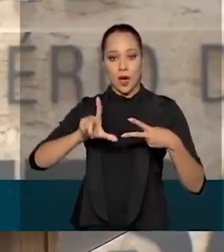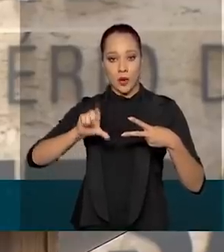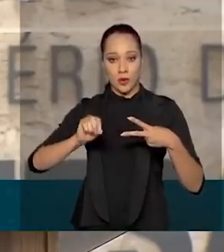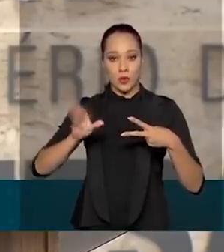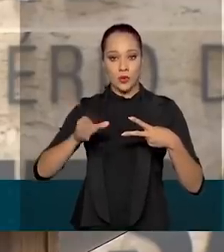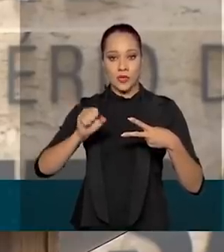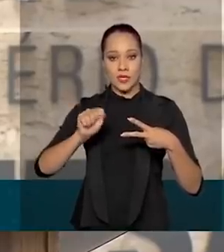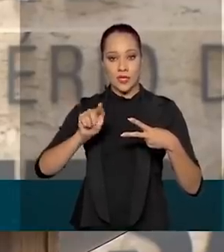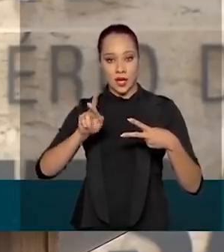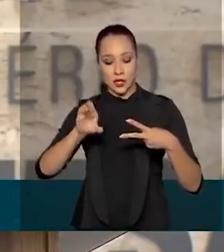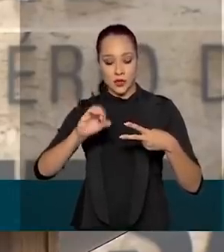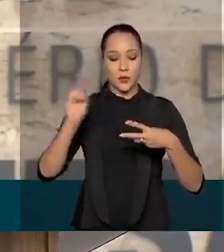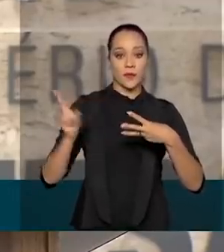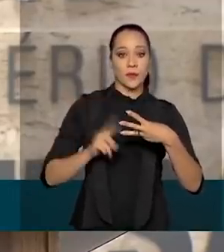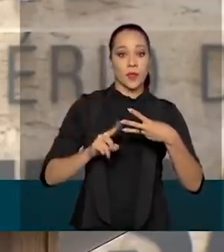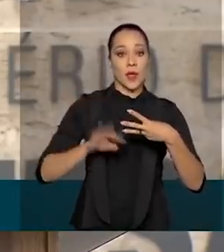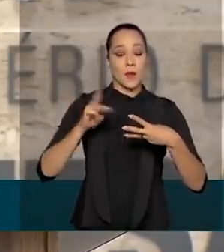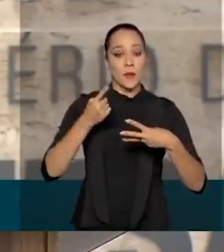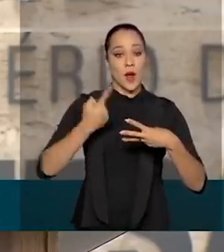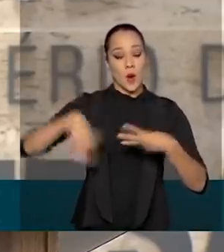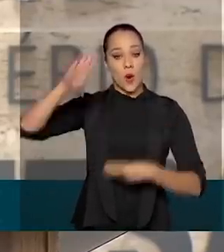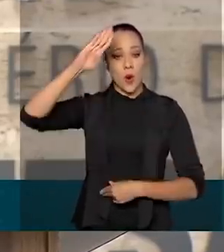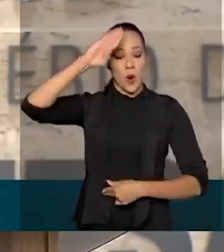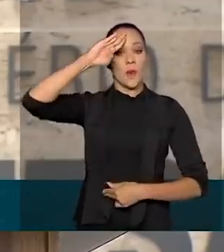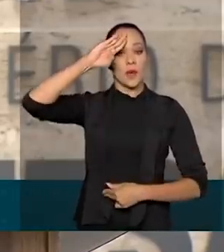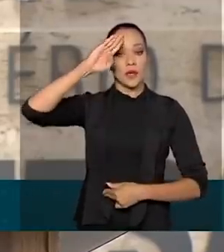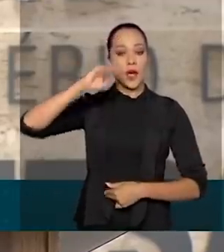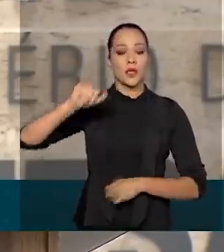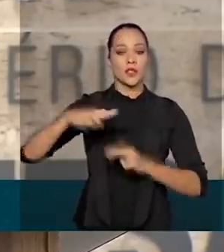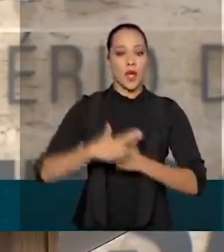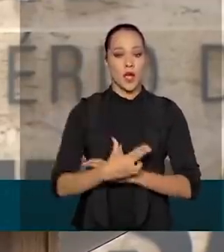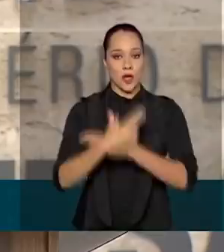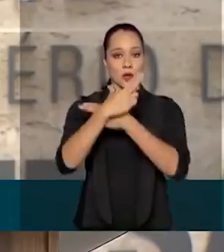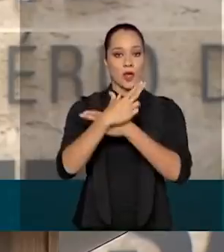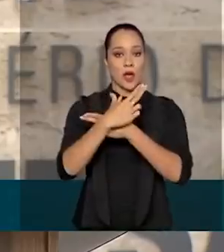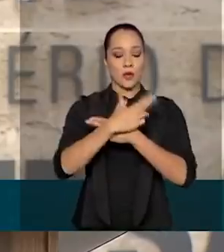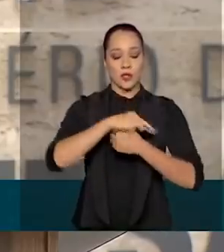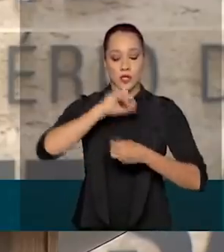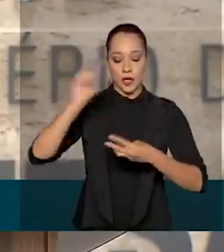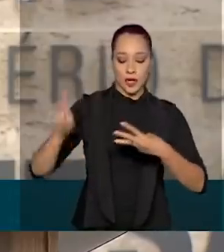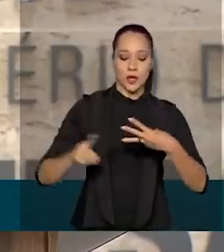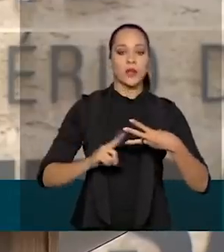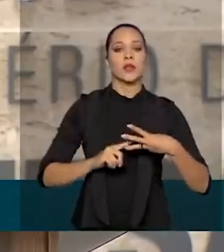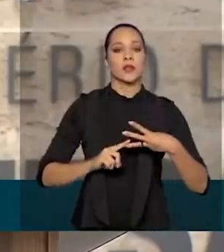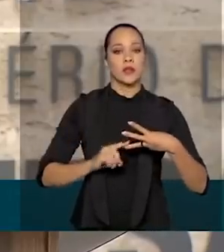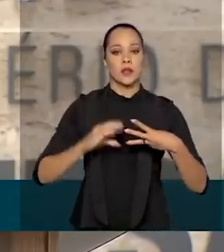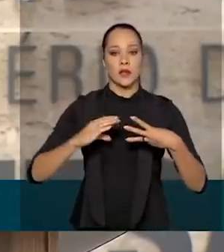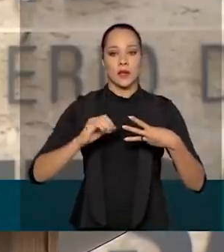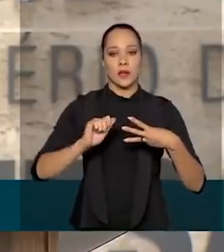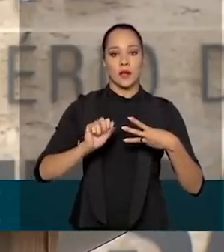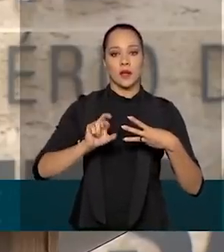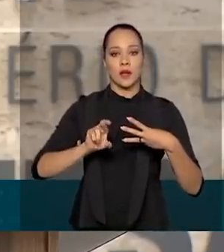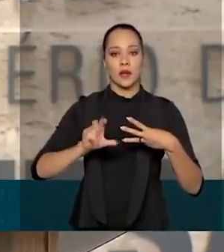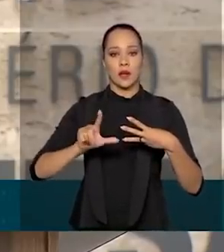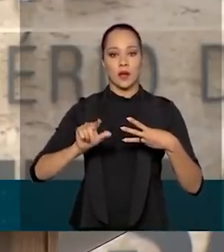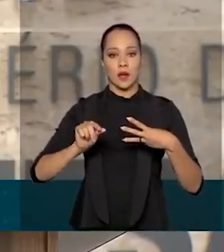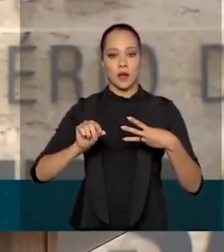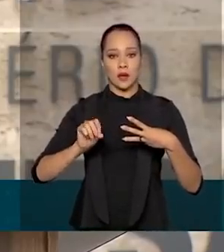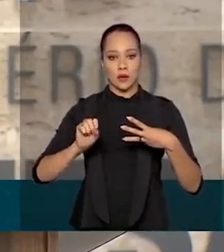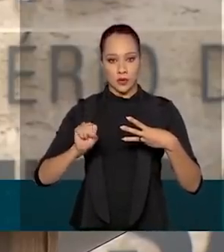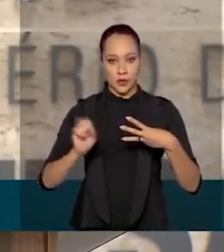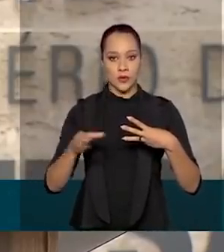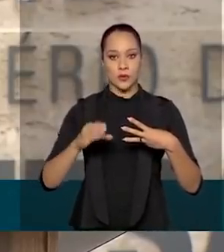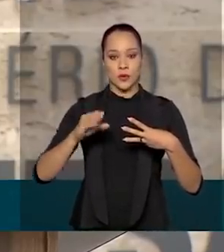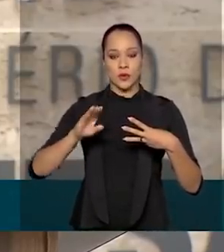E para Comandante da Aeronáutica, o Tenente Brigadeiro do Ar, Carlos de Almeida Baptista